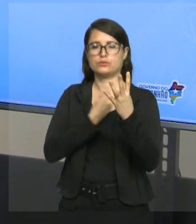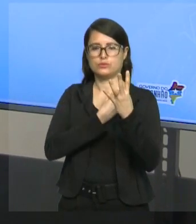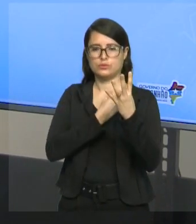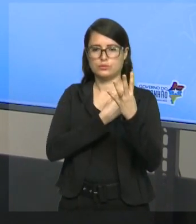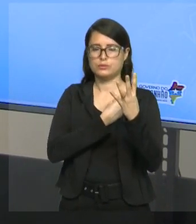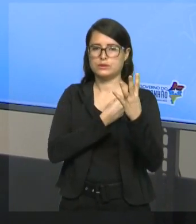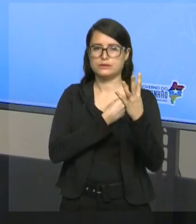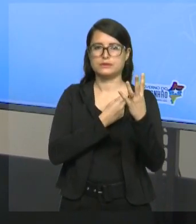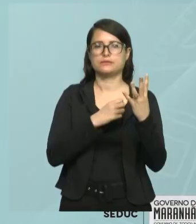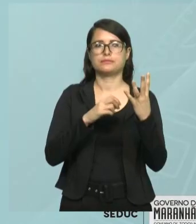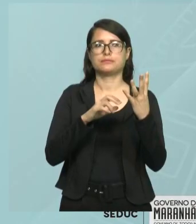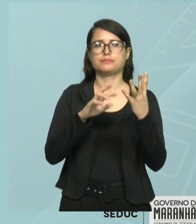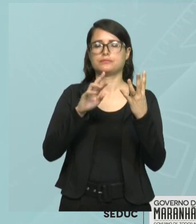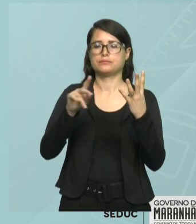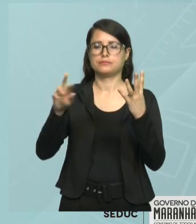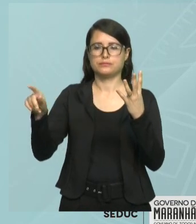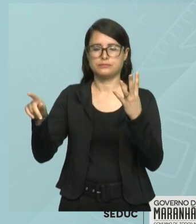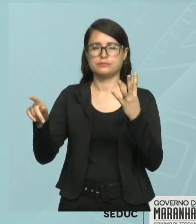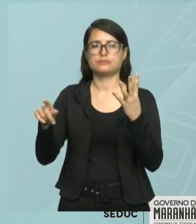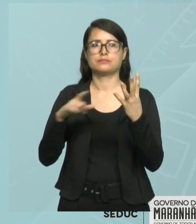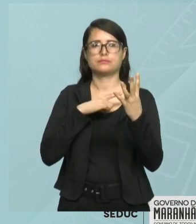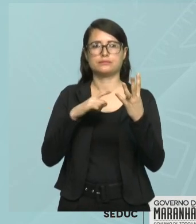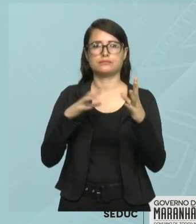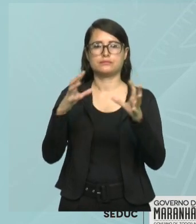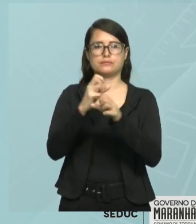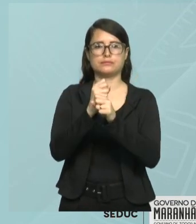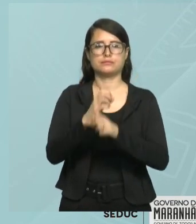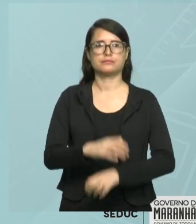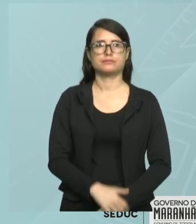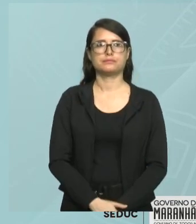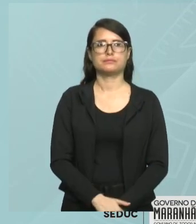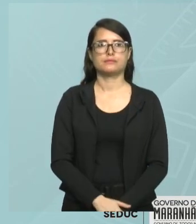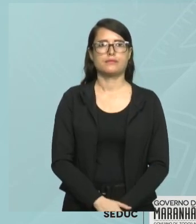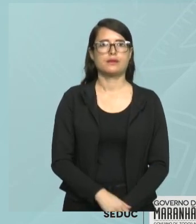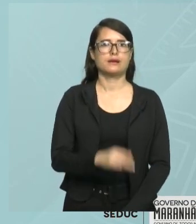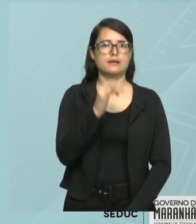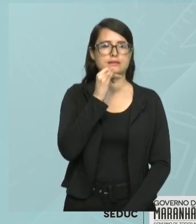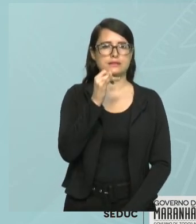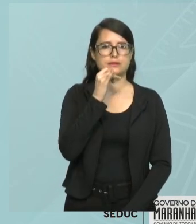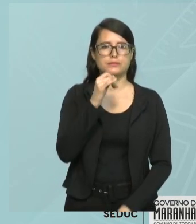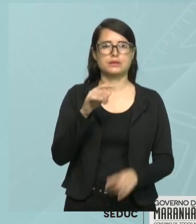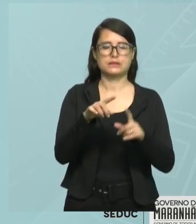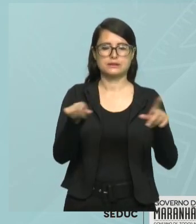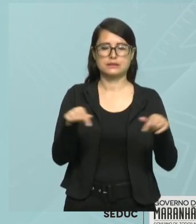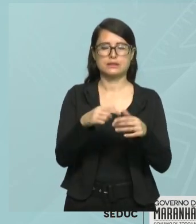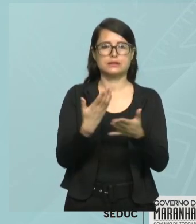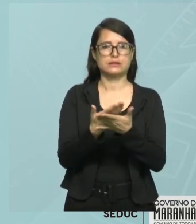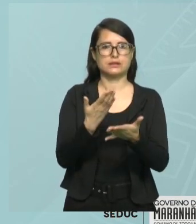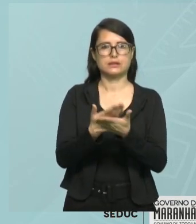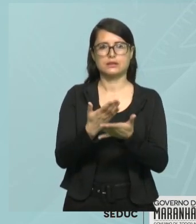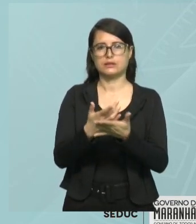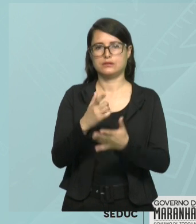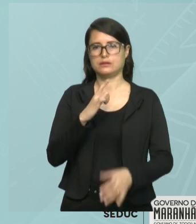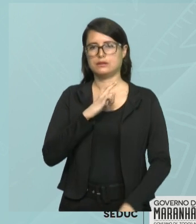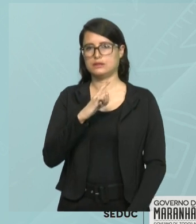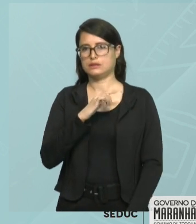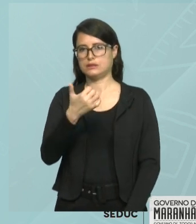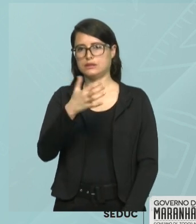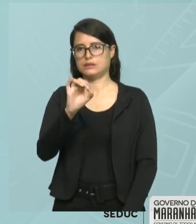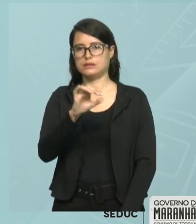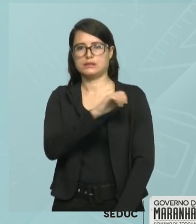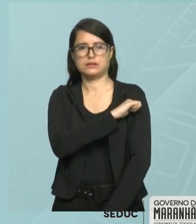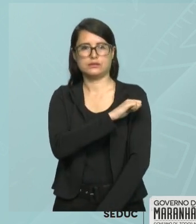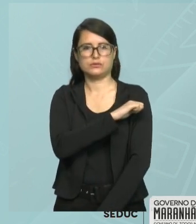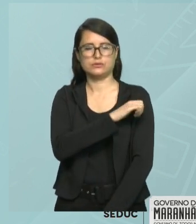Outro exemplo, em uma sala de aula, dez alunos gostam de matemática, seis gostam de arte, cinco